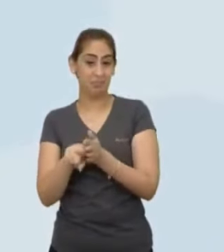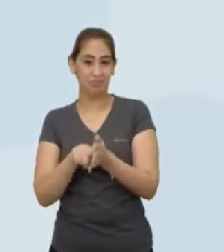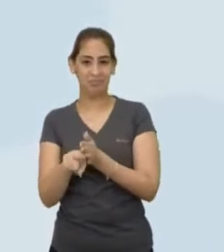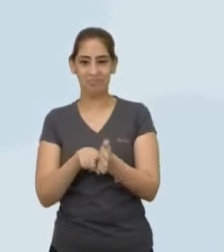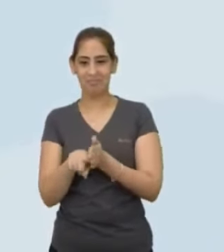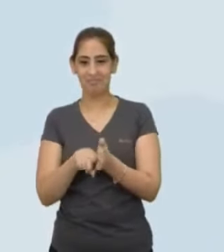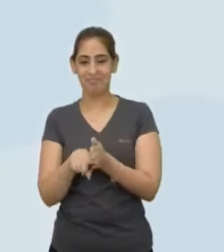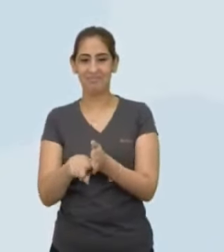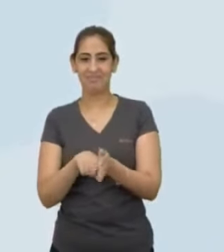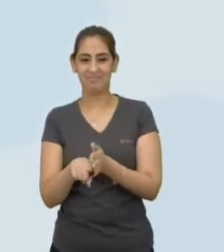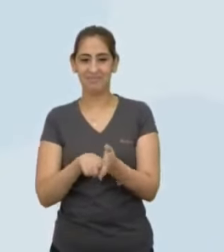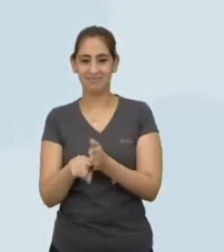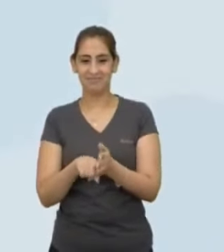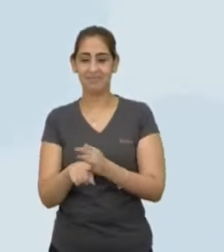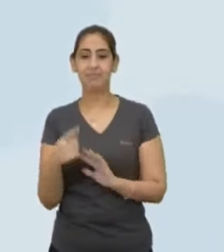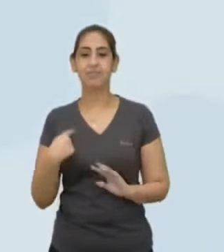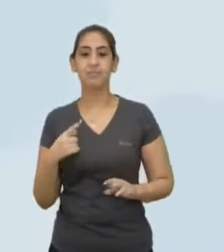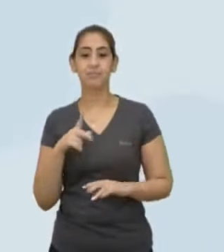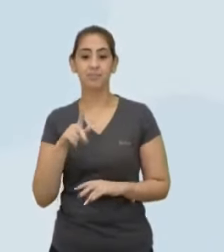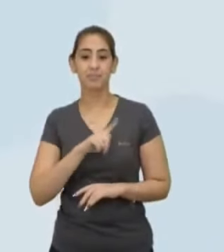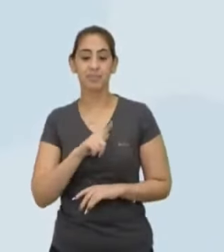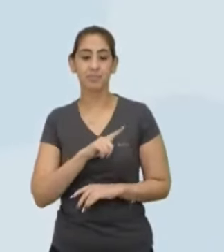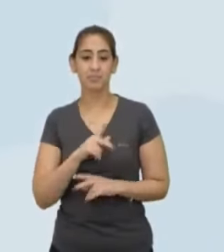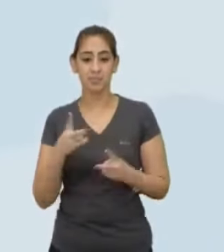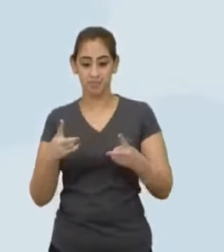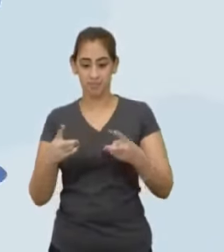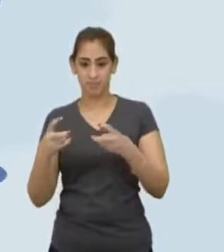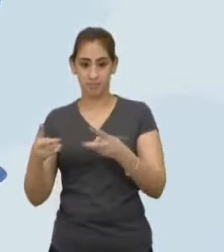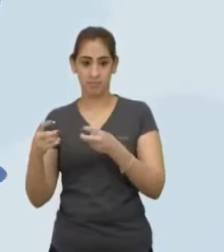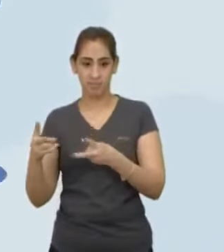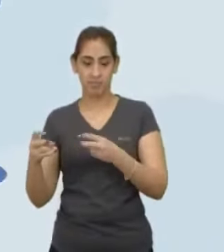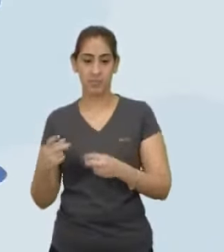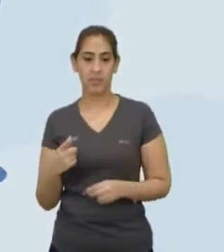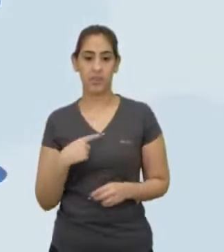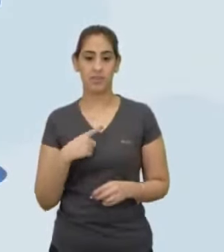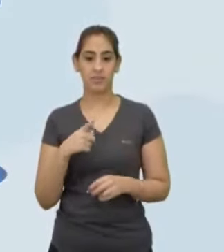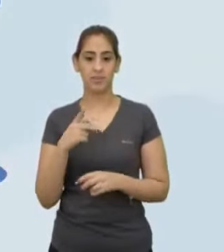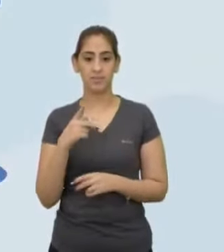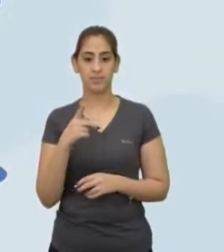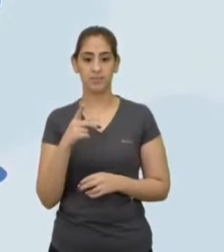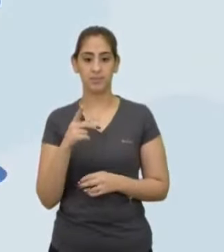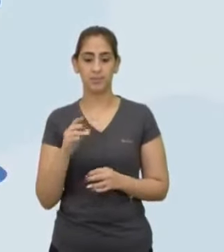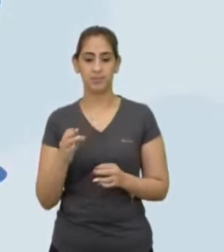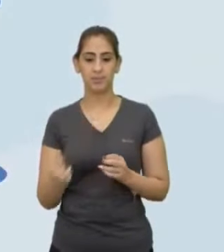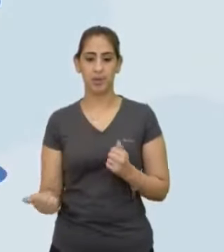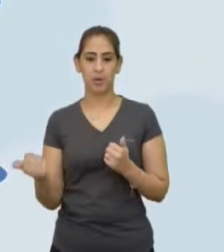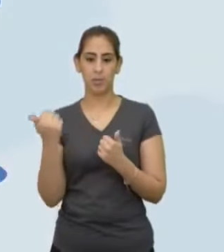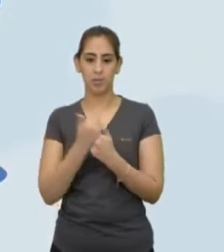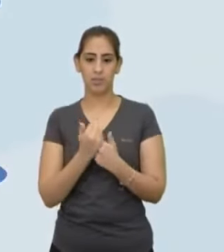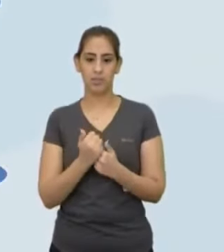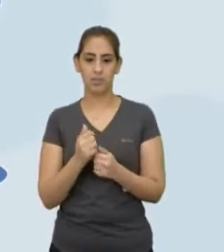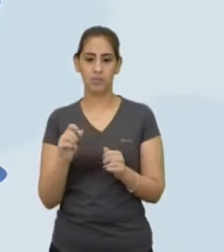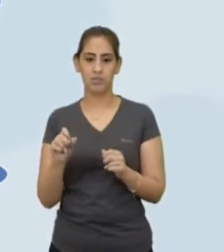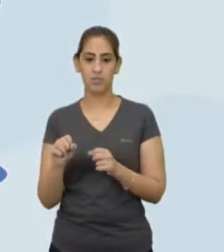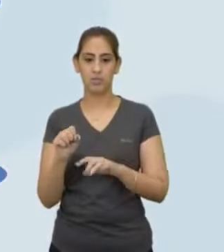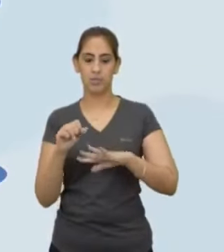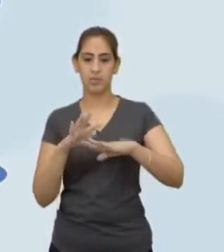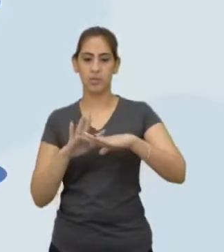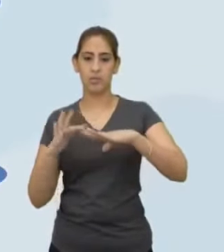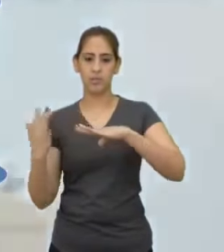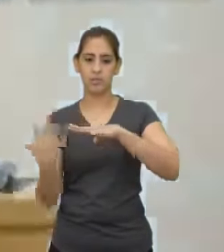entre Estado e Força Na perspectiva da composição social Gente,